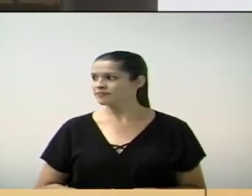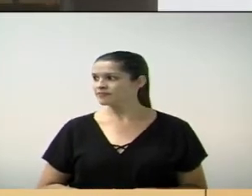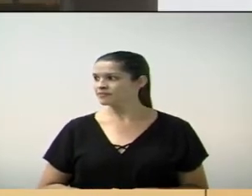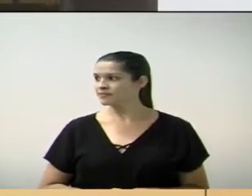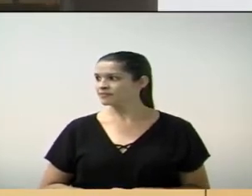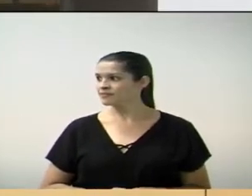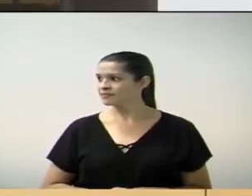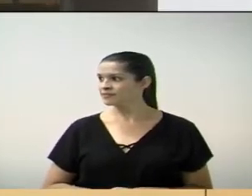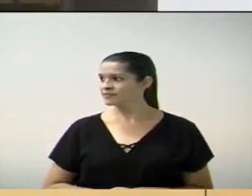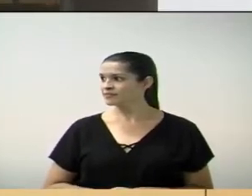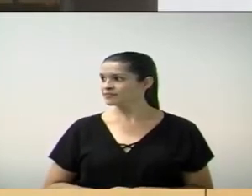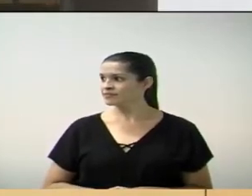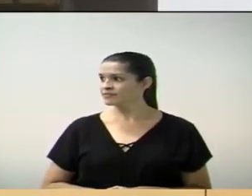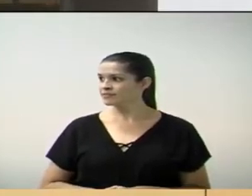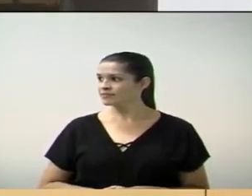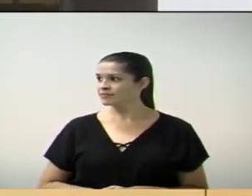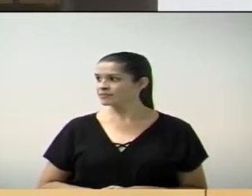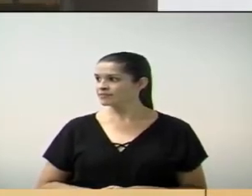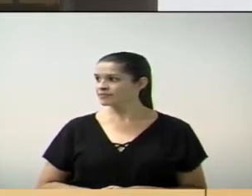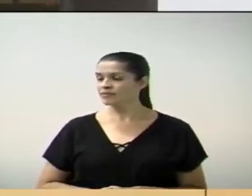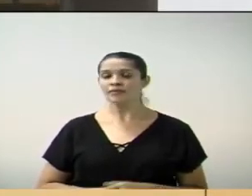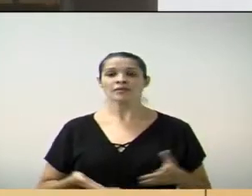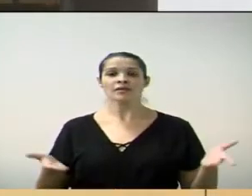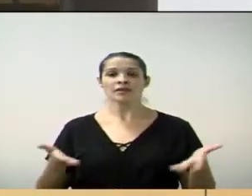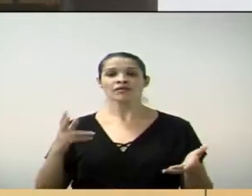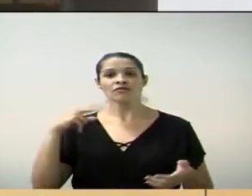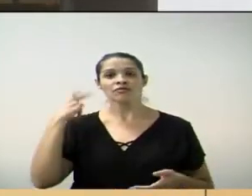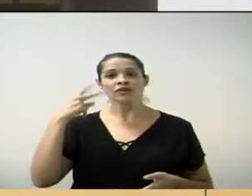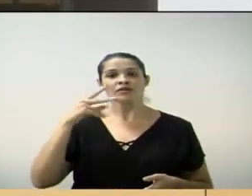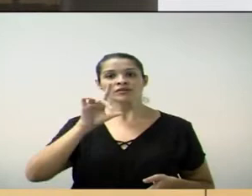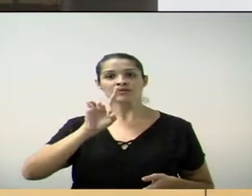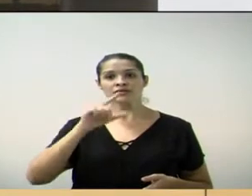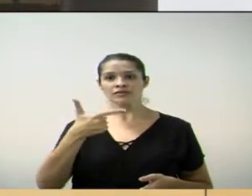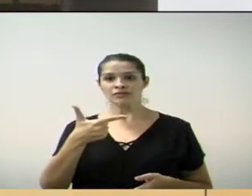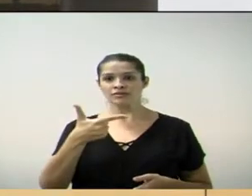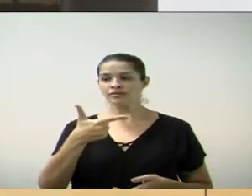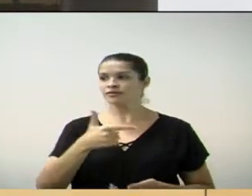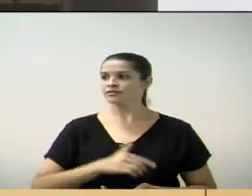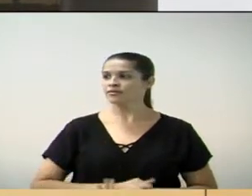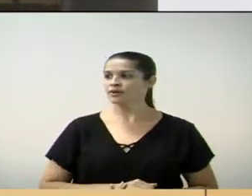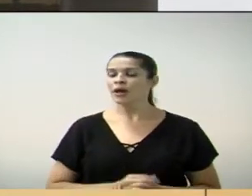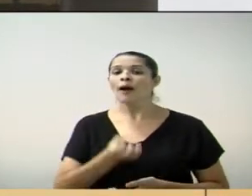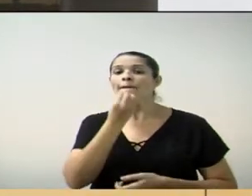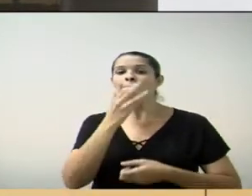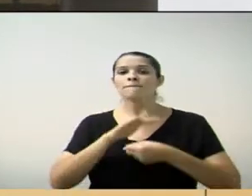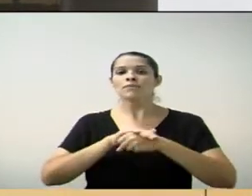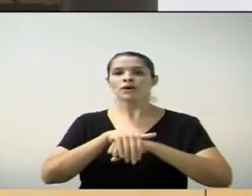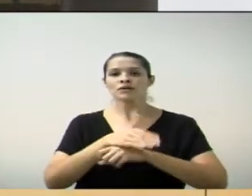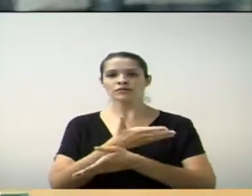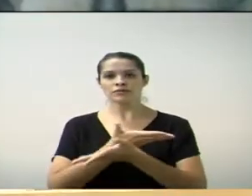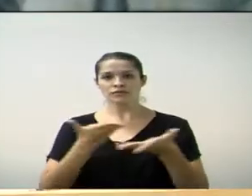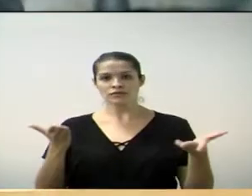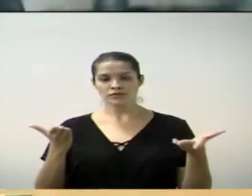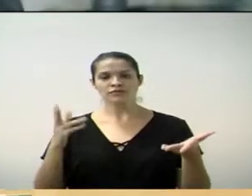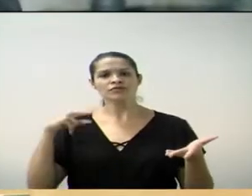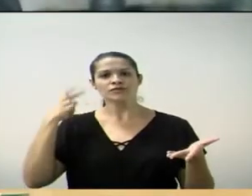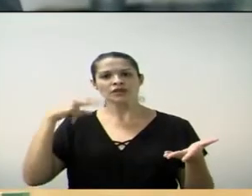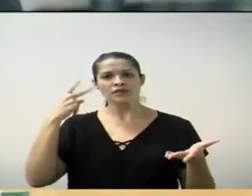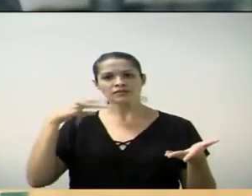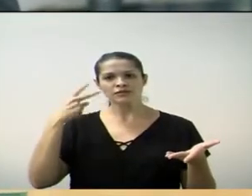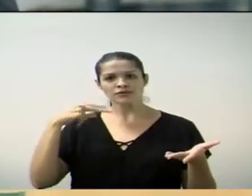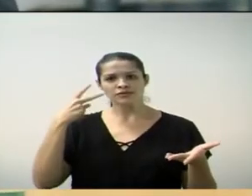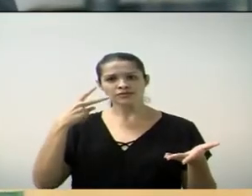Com a palavra o vereador Marcelo D2. Boa noite a todos, nobres vereadores,